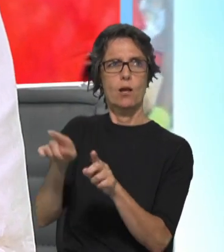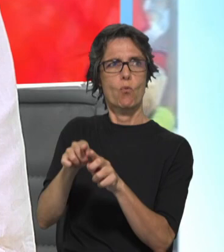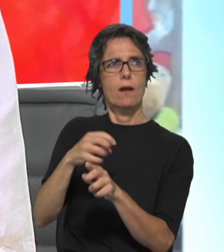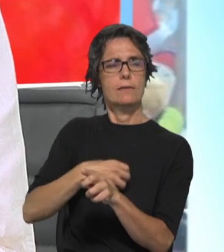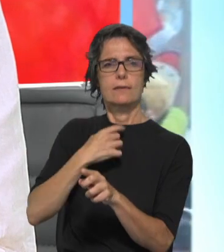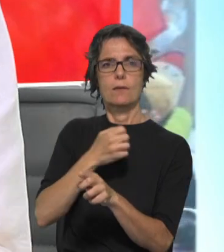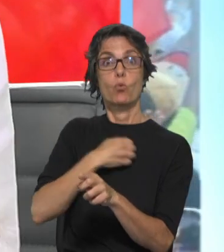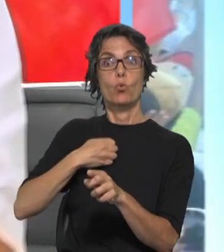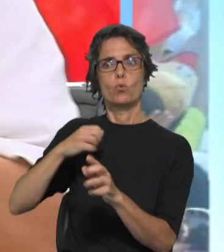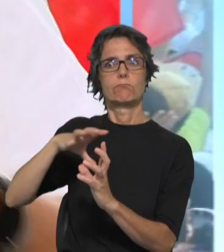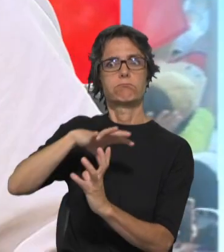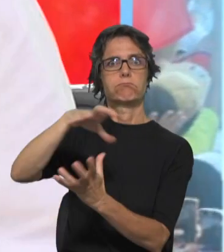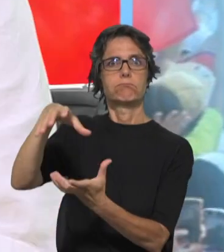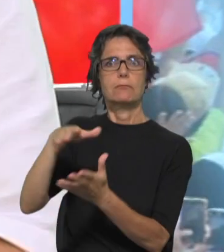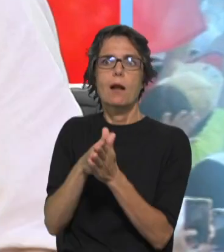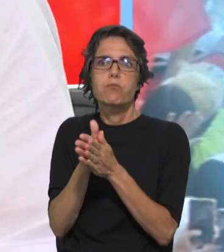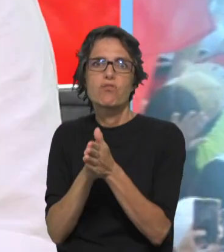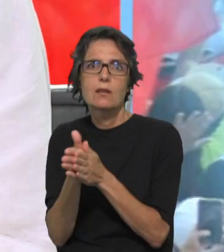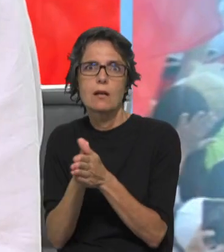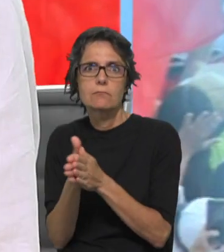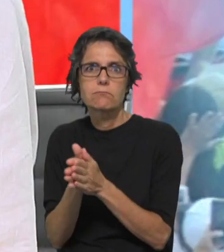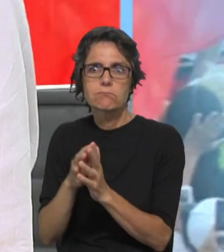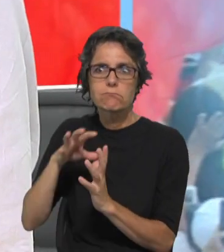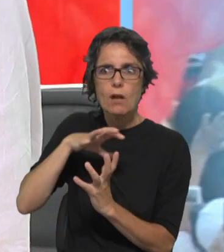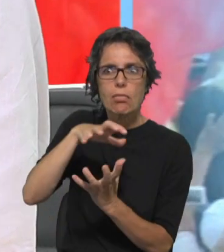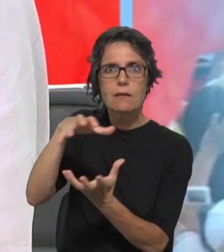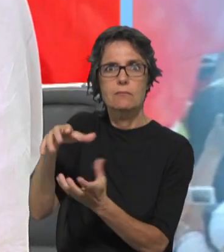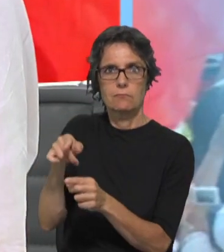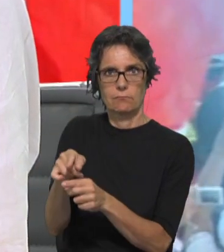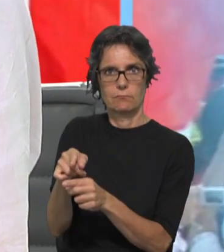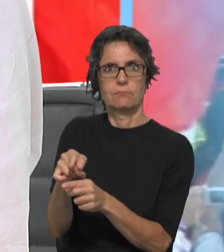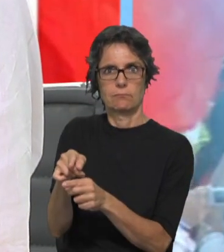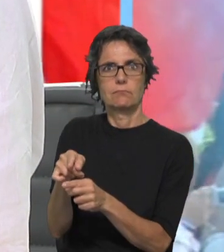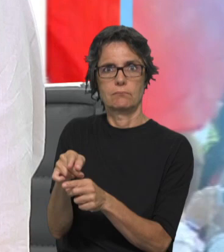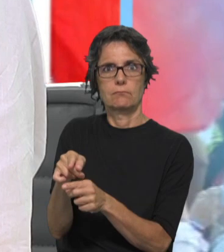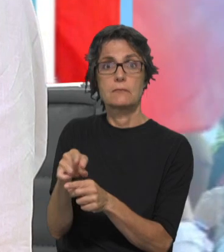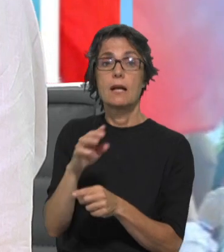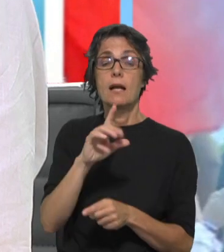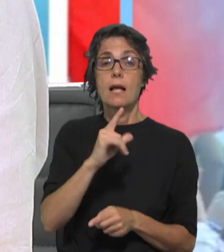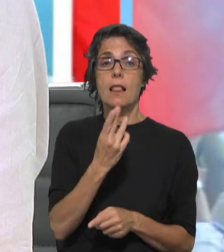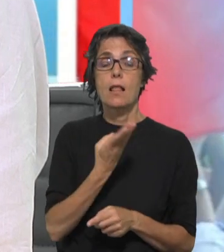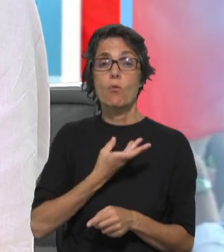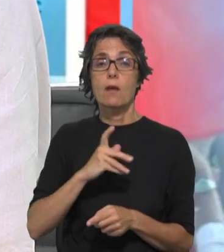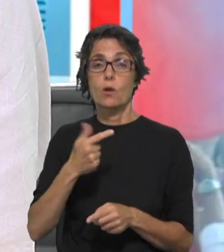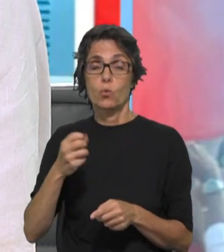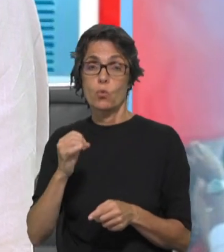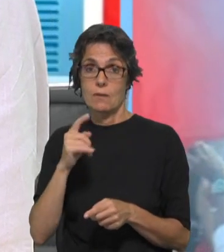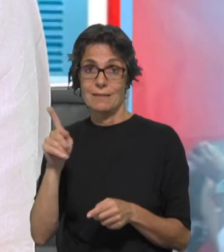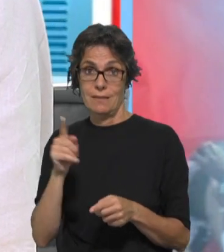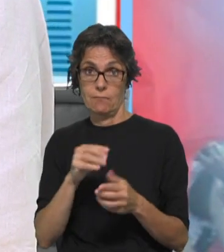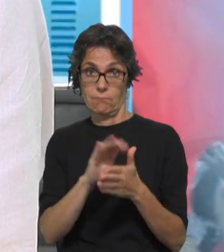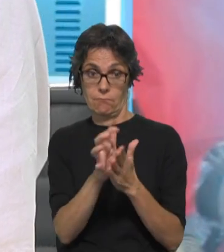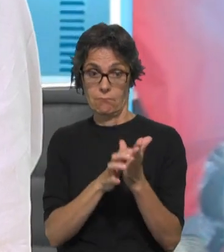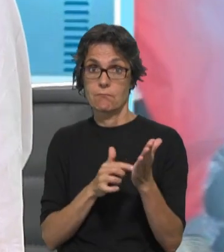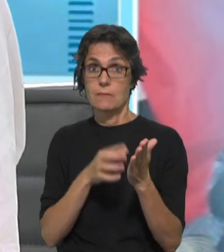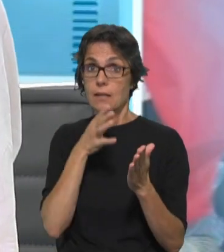e, portanto, usá-los, porque eles estavam aí simplesmente para ser usados. A Laudato Si, a determinada altura, tem